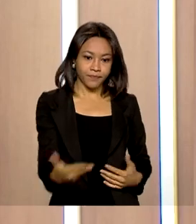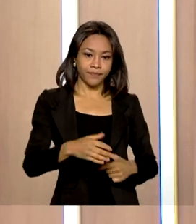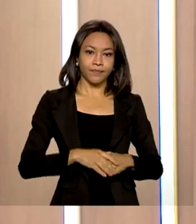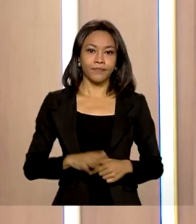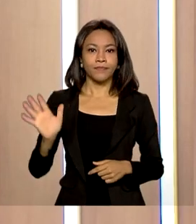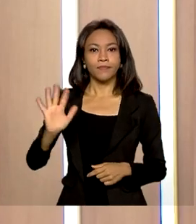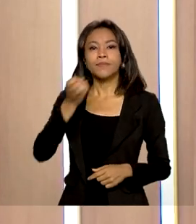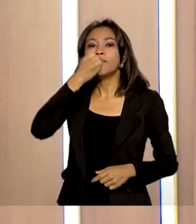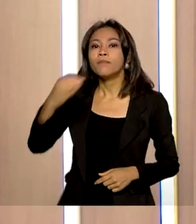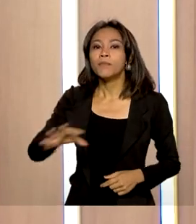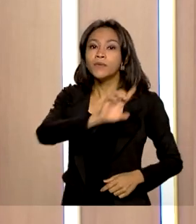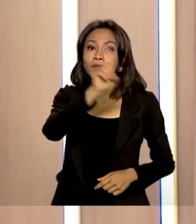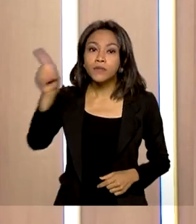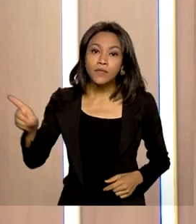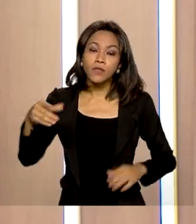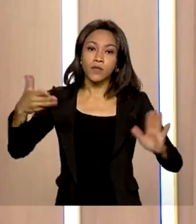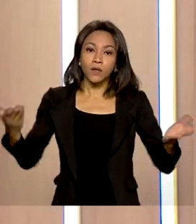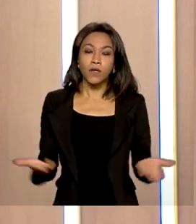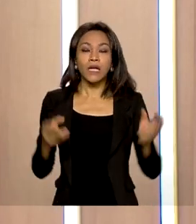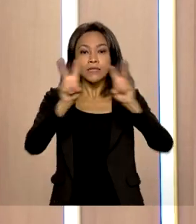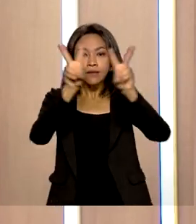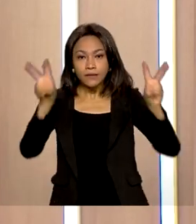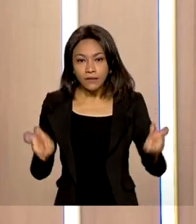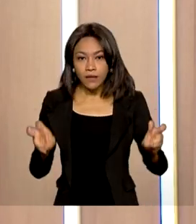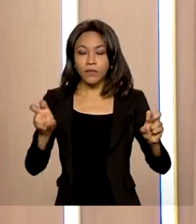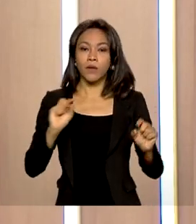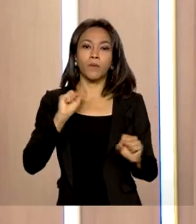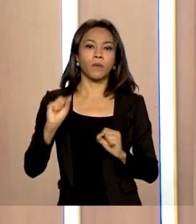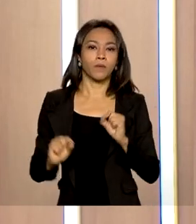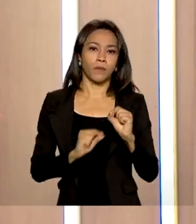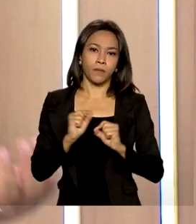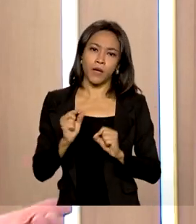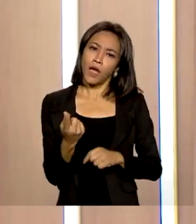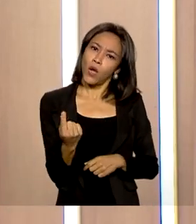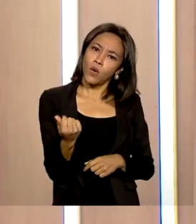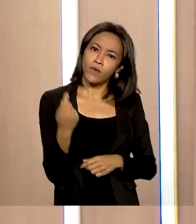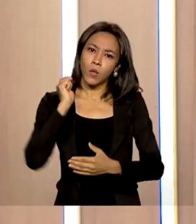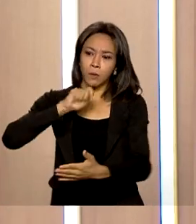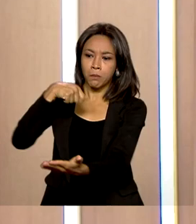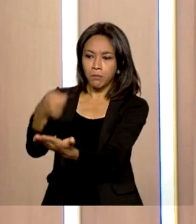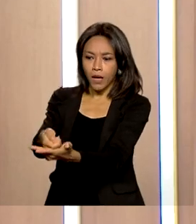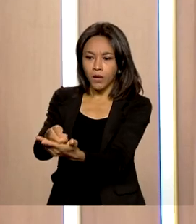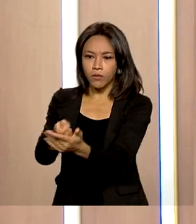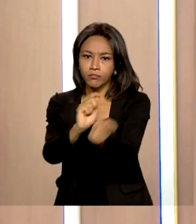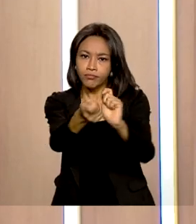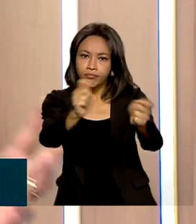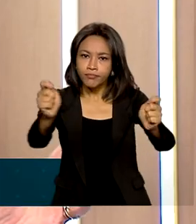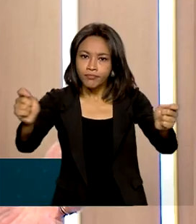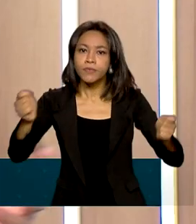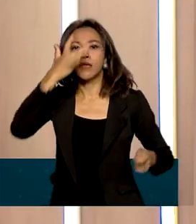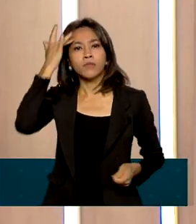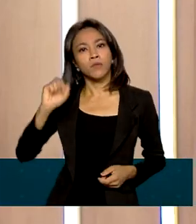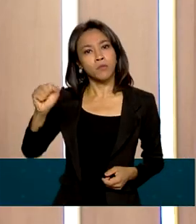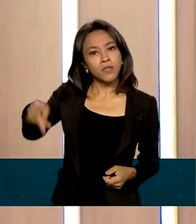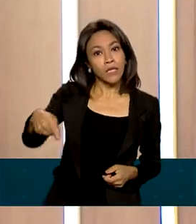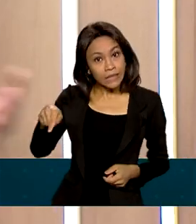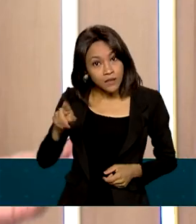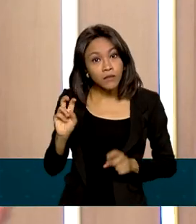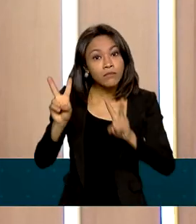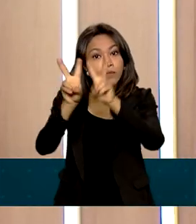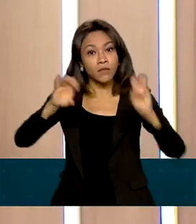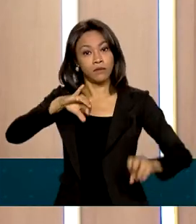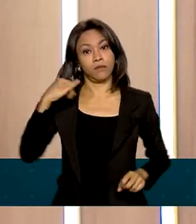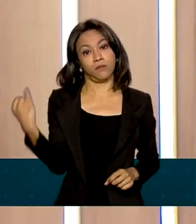Bom dia, bom dia a todos. O nosso tema de hoje é o reajuste do valor pago aos aposentados, que é um tema muito importante que